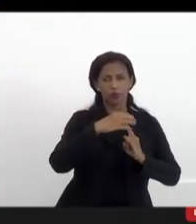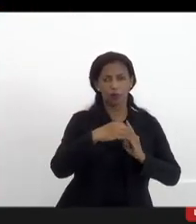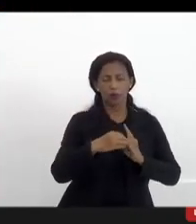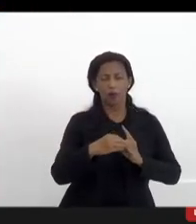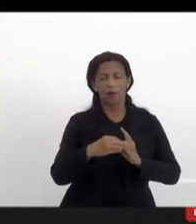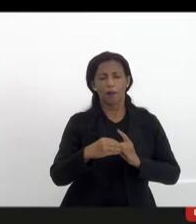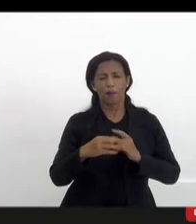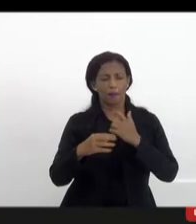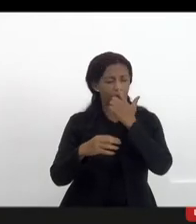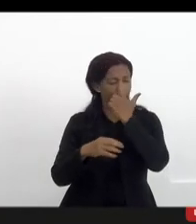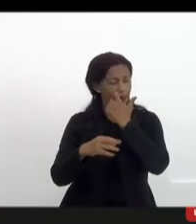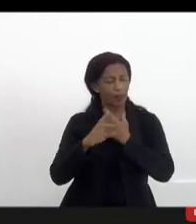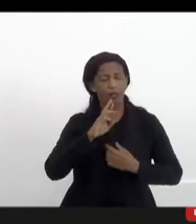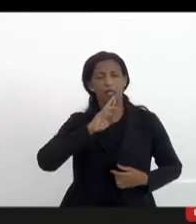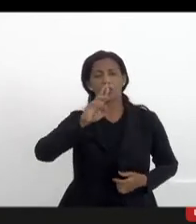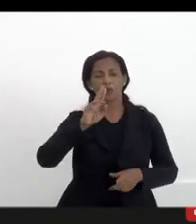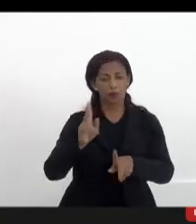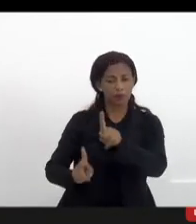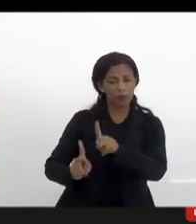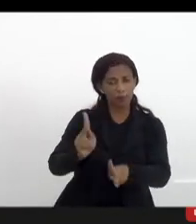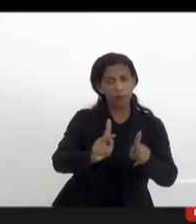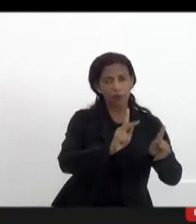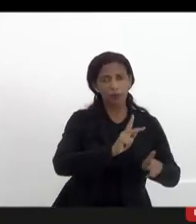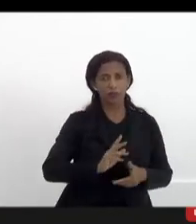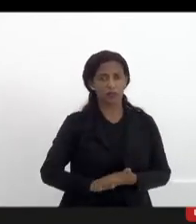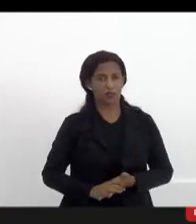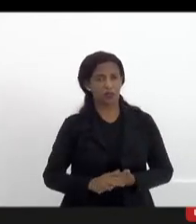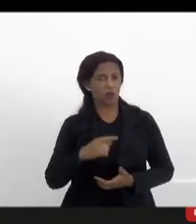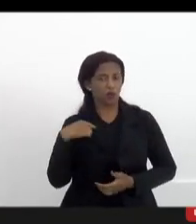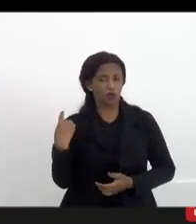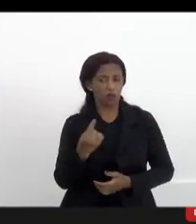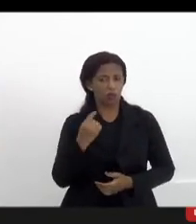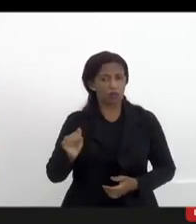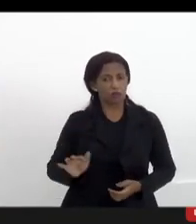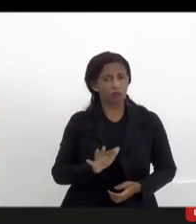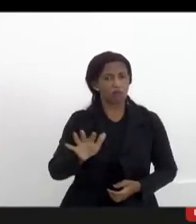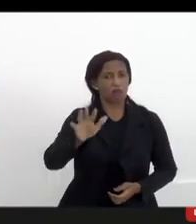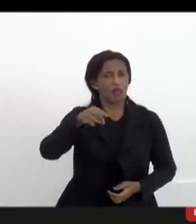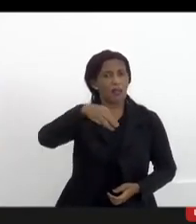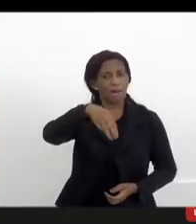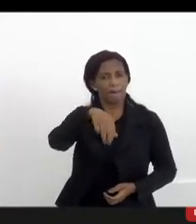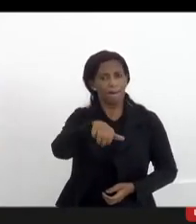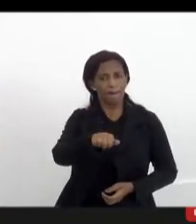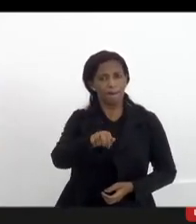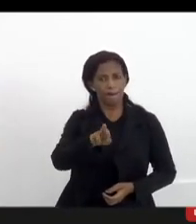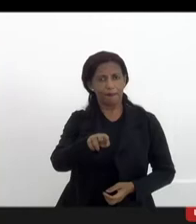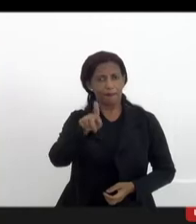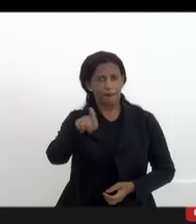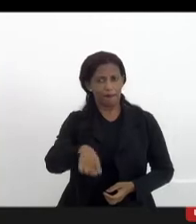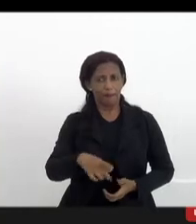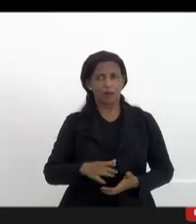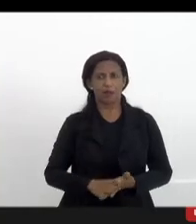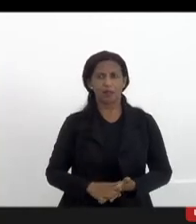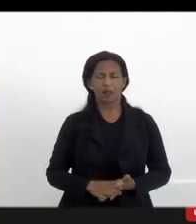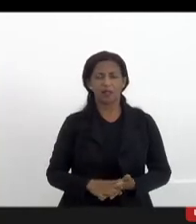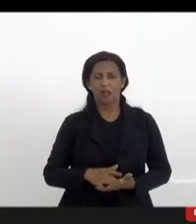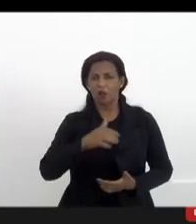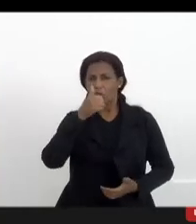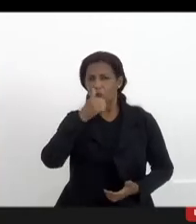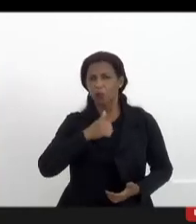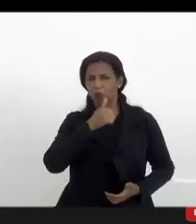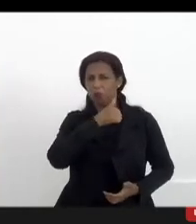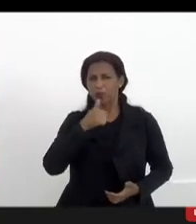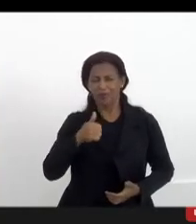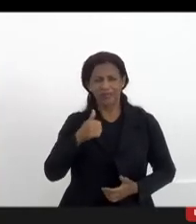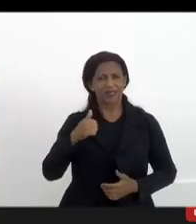resposta para a nossa população para a nossa Maré então foi com muito sacrifício que